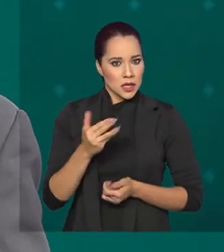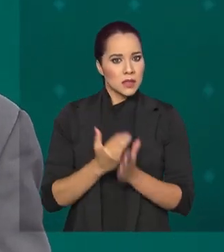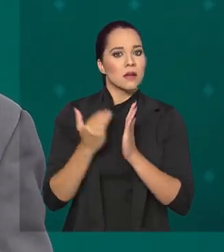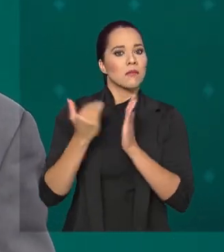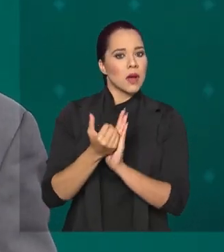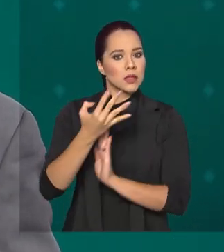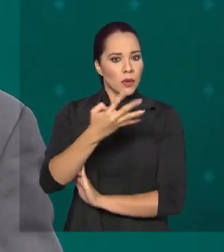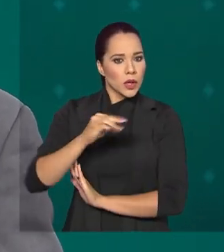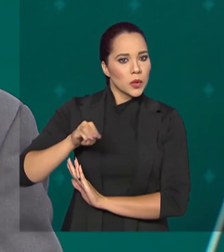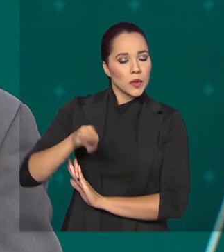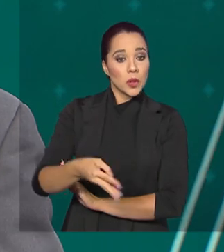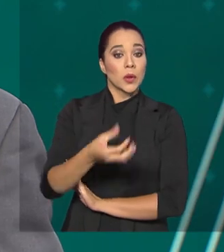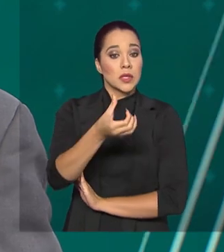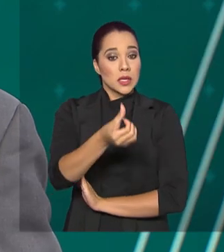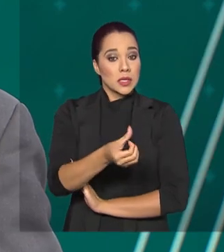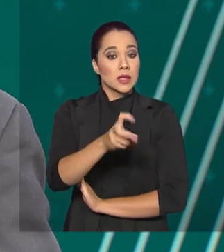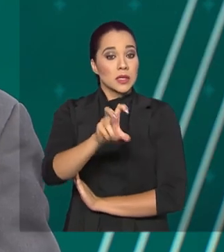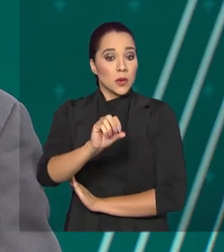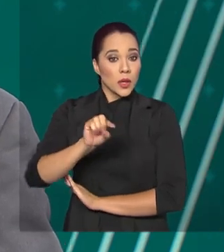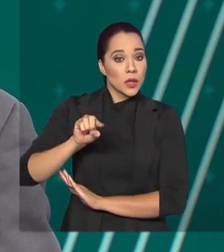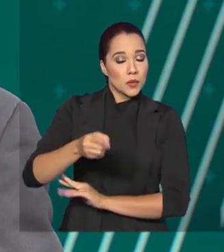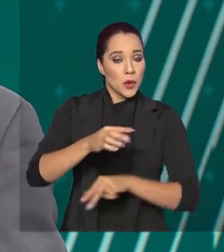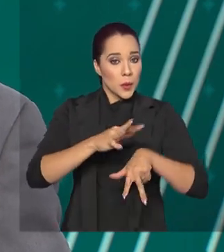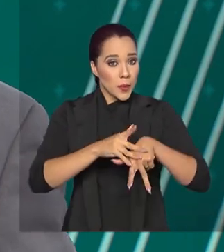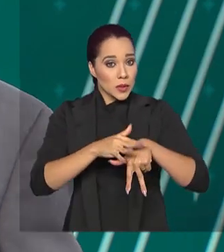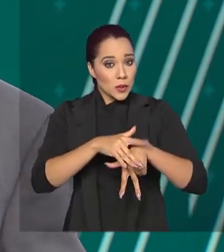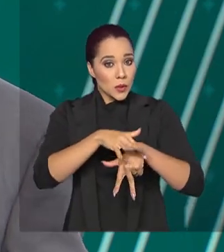4.650.000 pacientes recuperados.